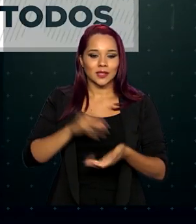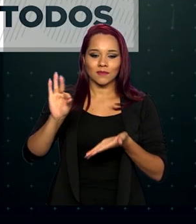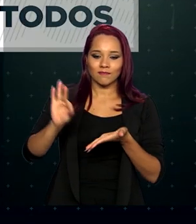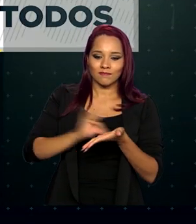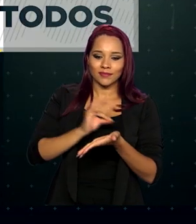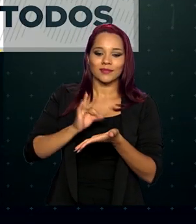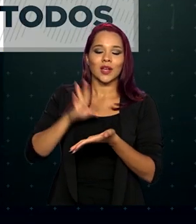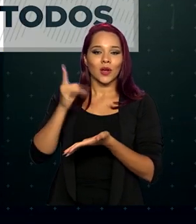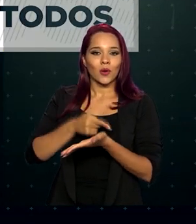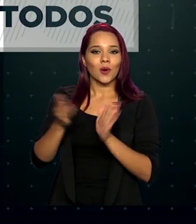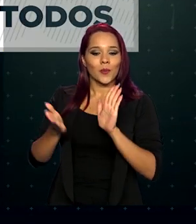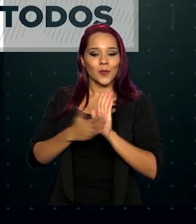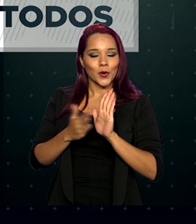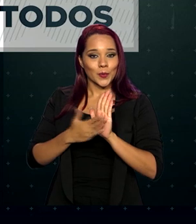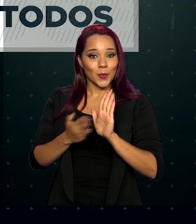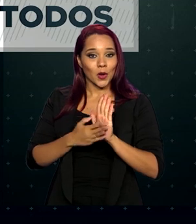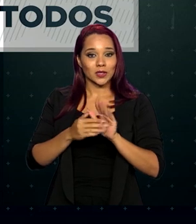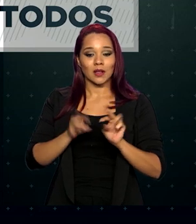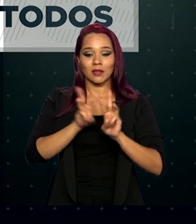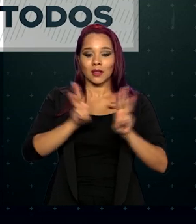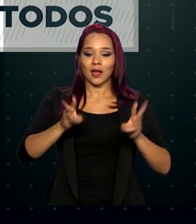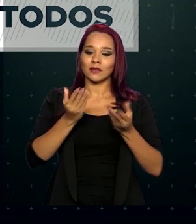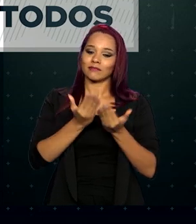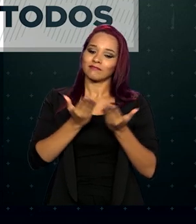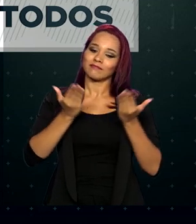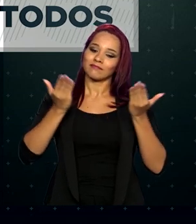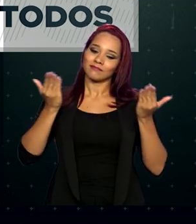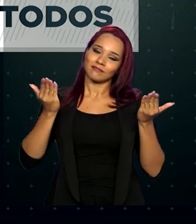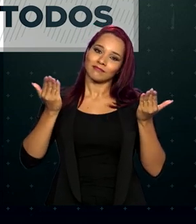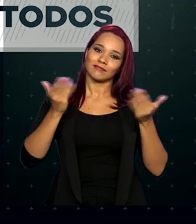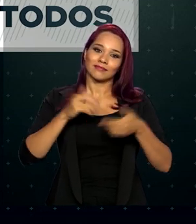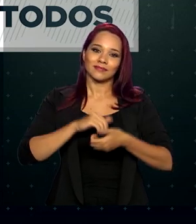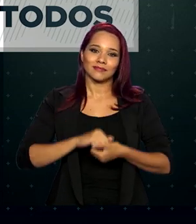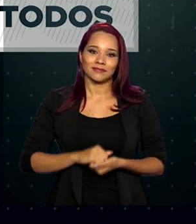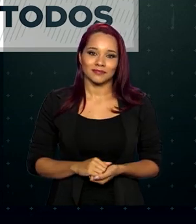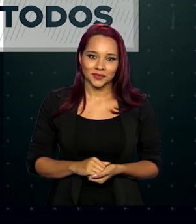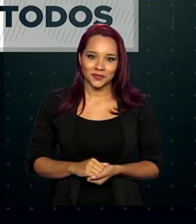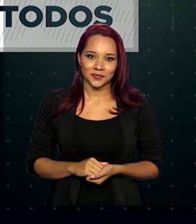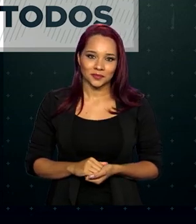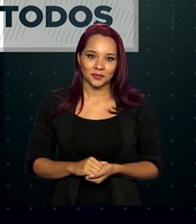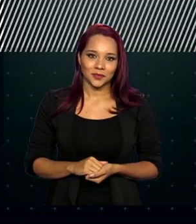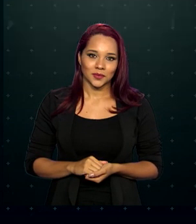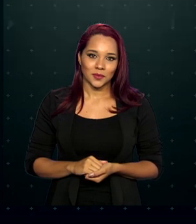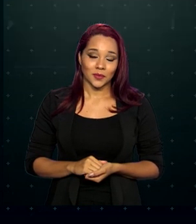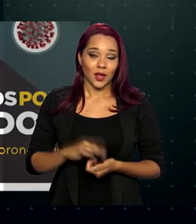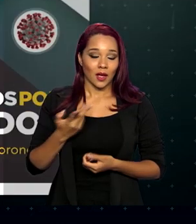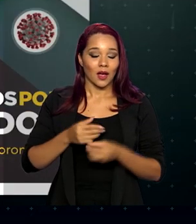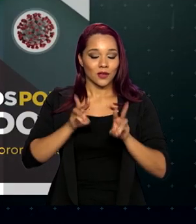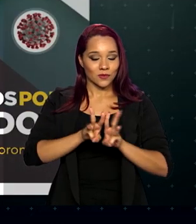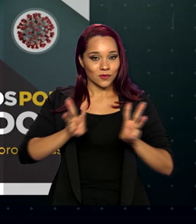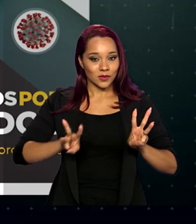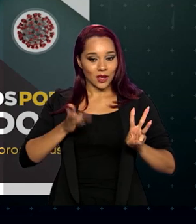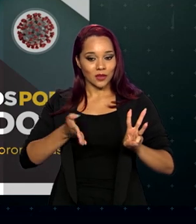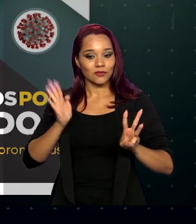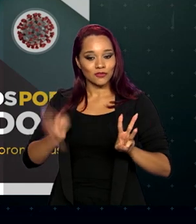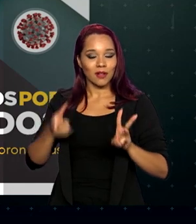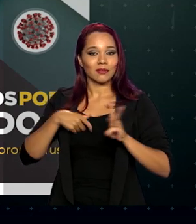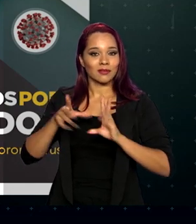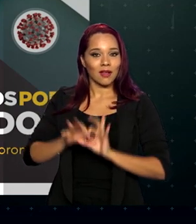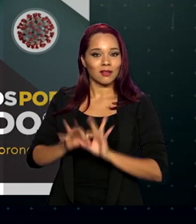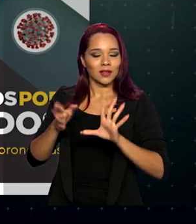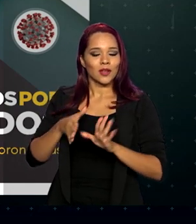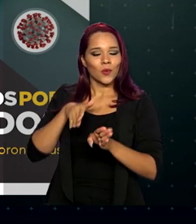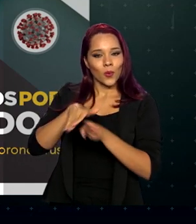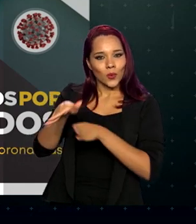formulário com as propostas na página www.gov.br. No site, já estão disponíveis